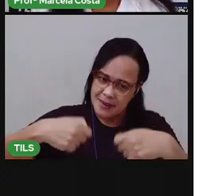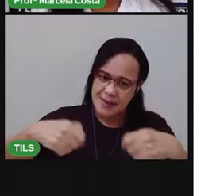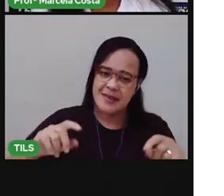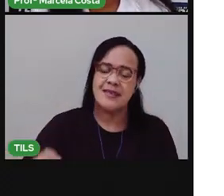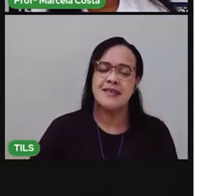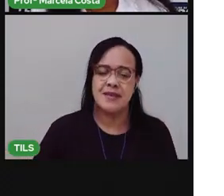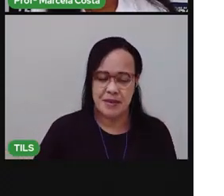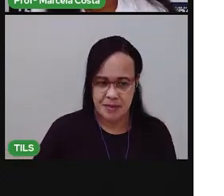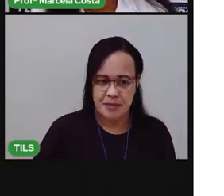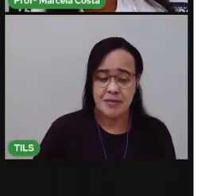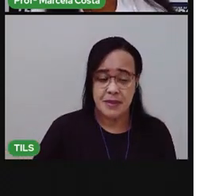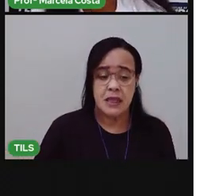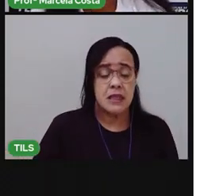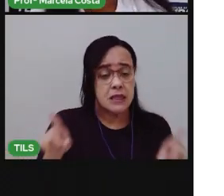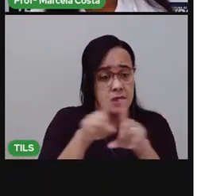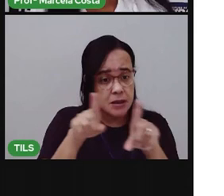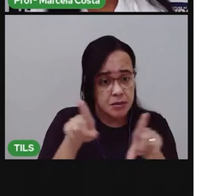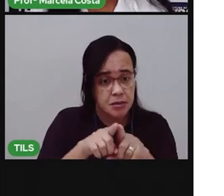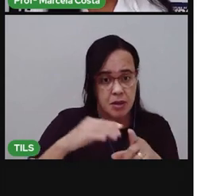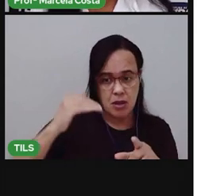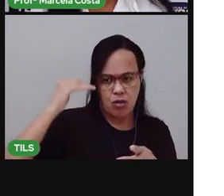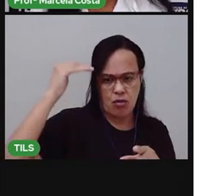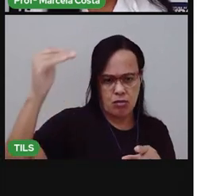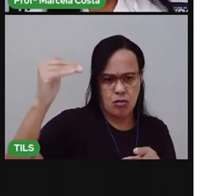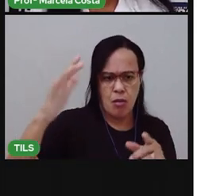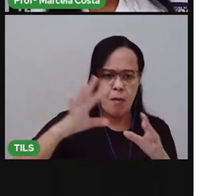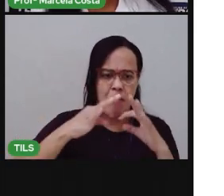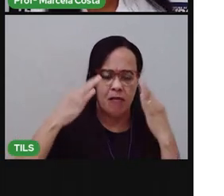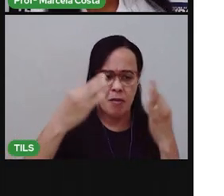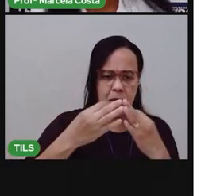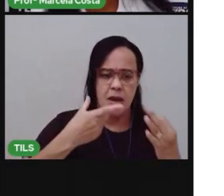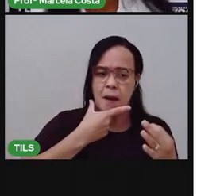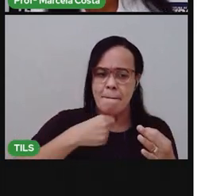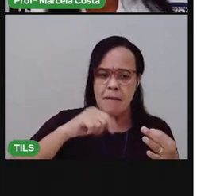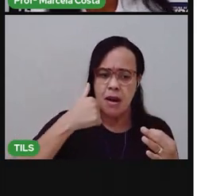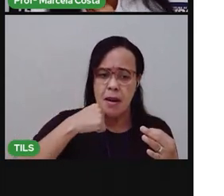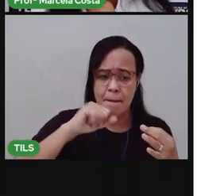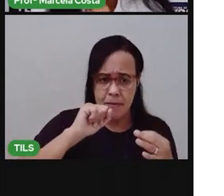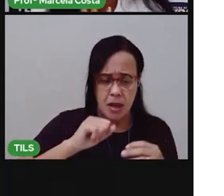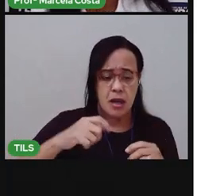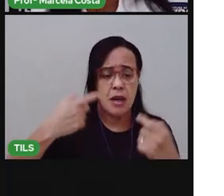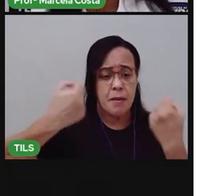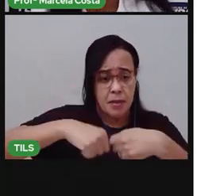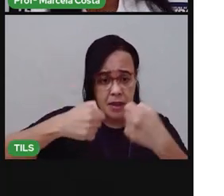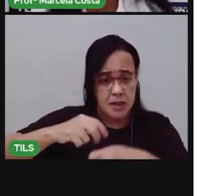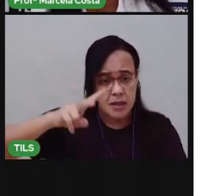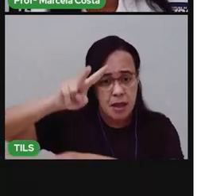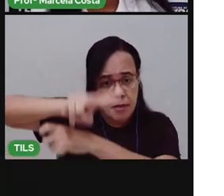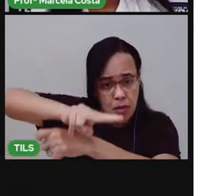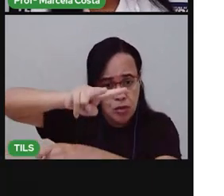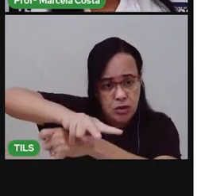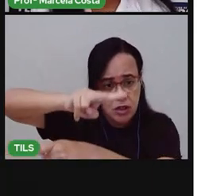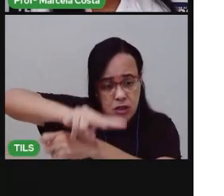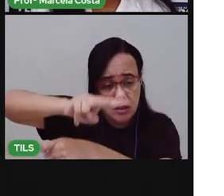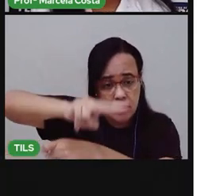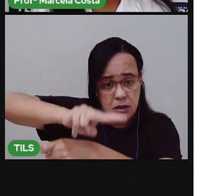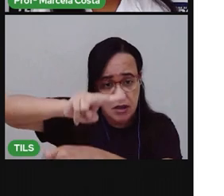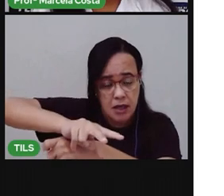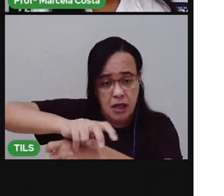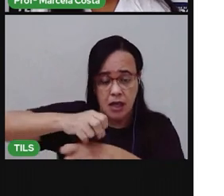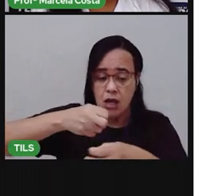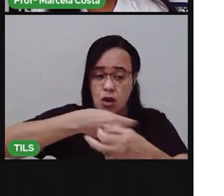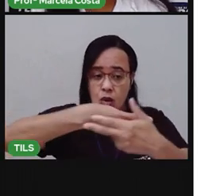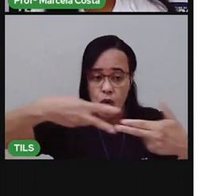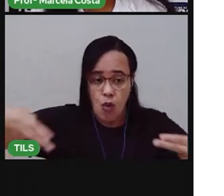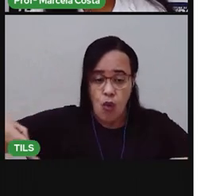são responsáveis por proteger as crianças, por fazer as compras, né? Garantir a alimentação dessas crianças.